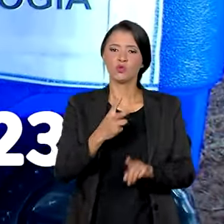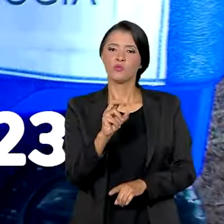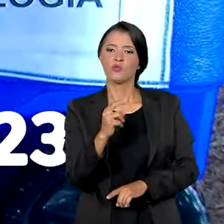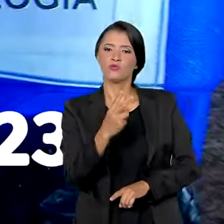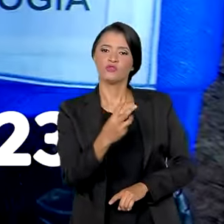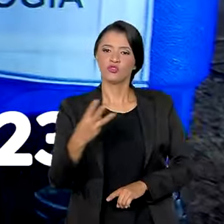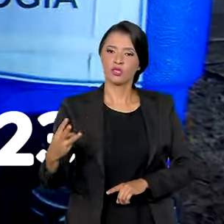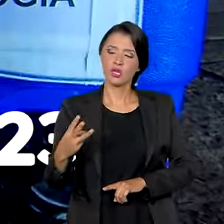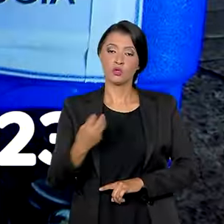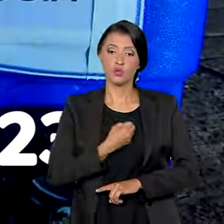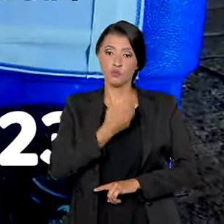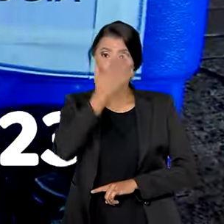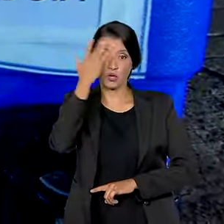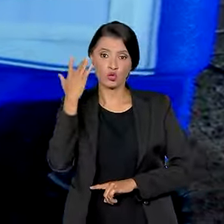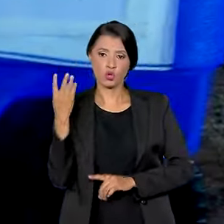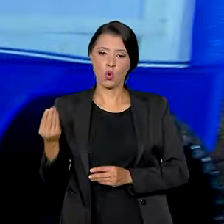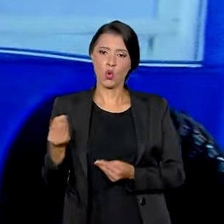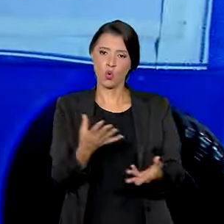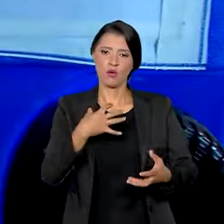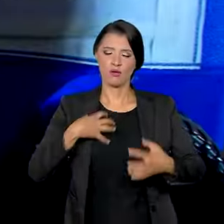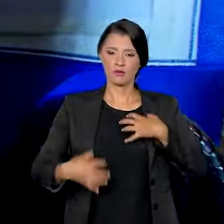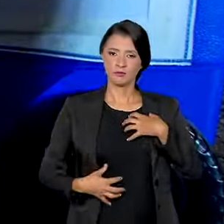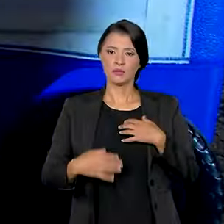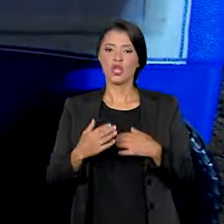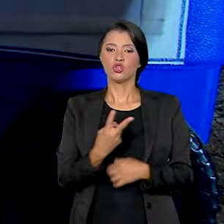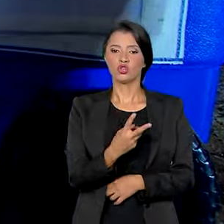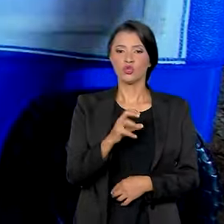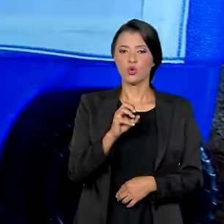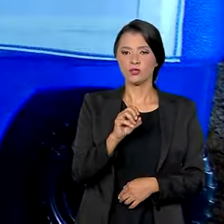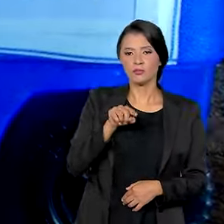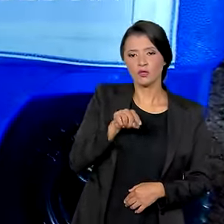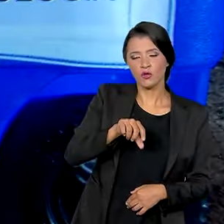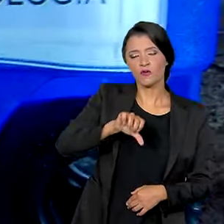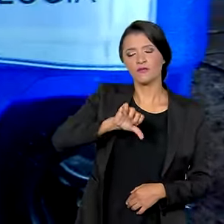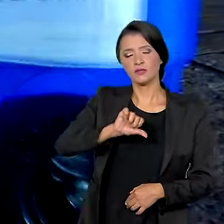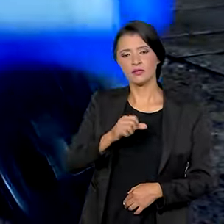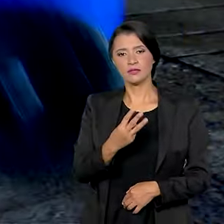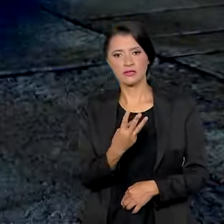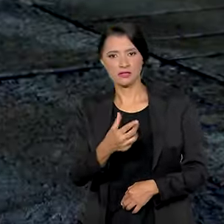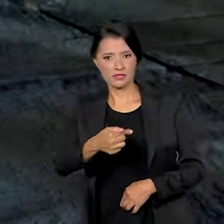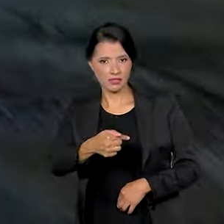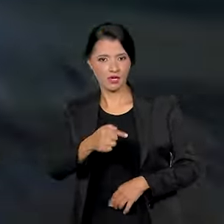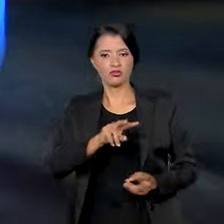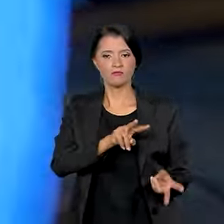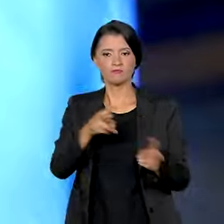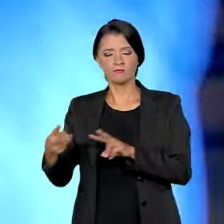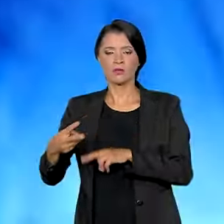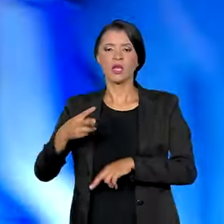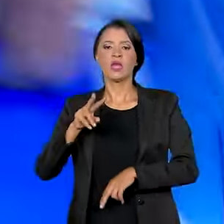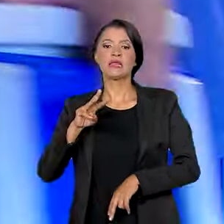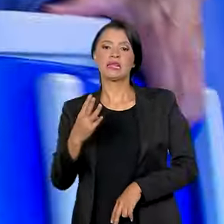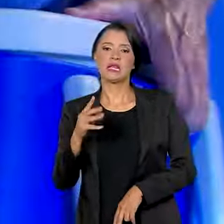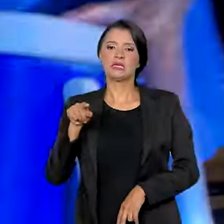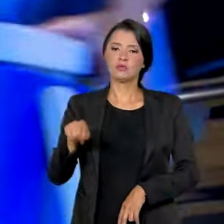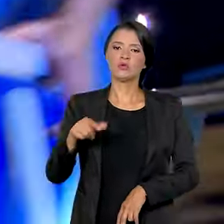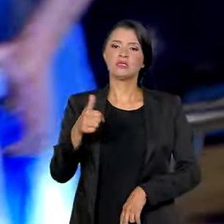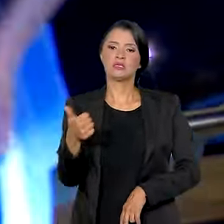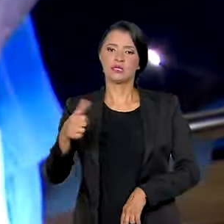2023, o número de doadores foi de 2.937 para 3